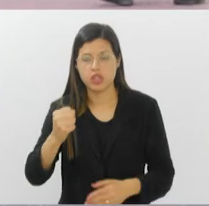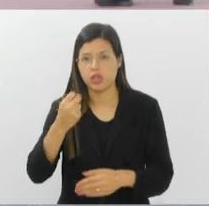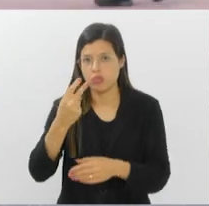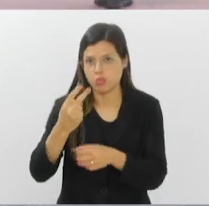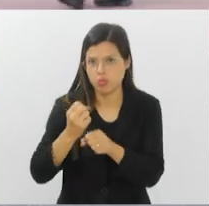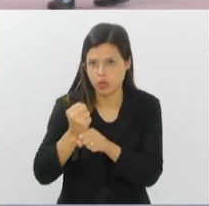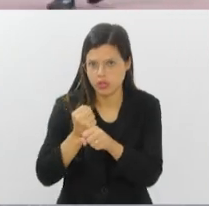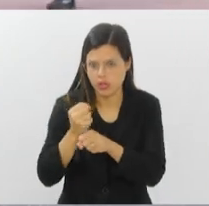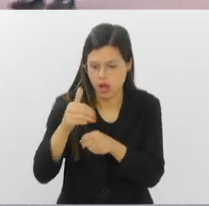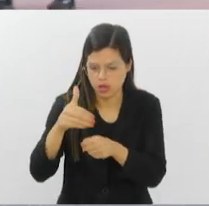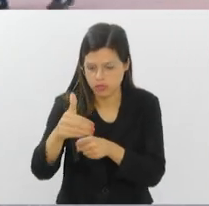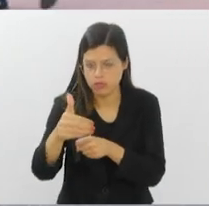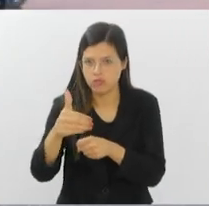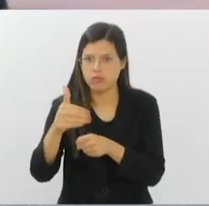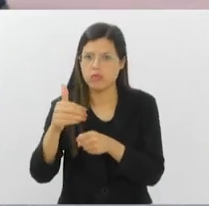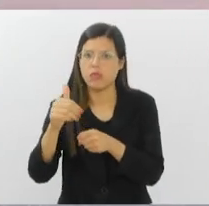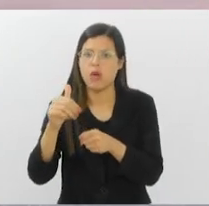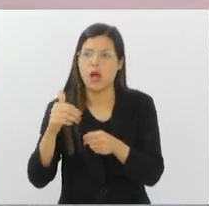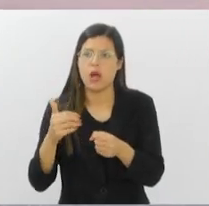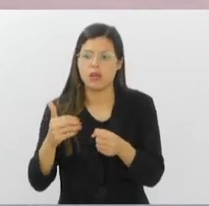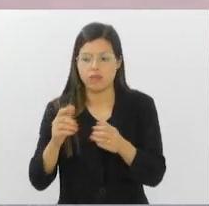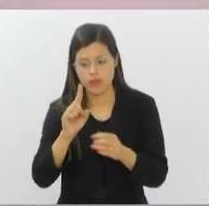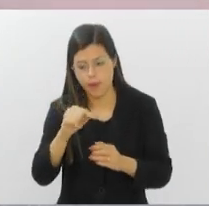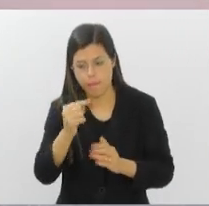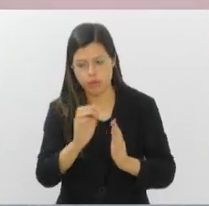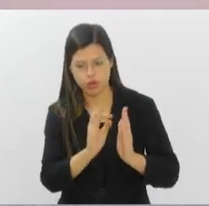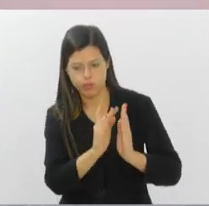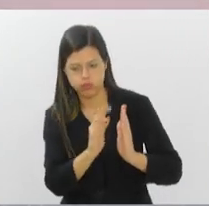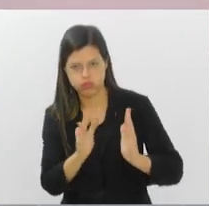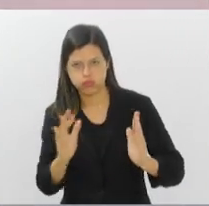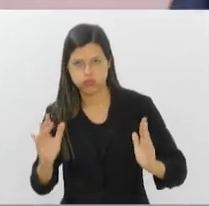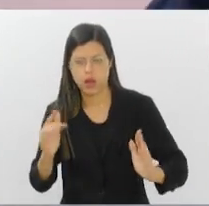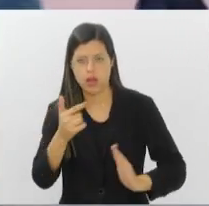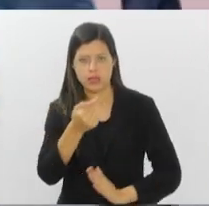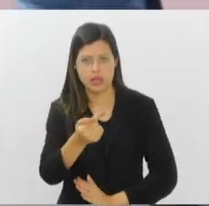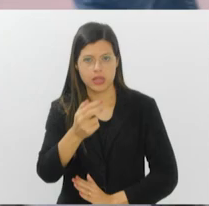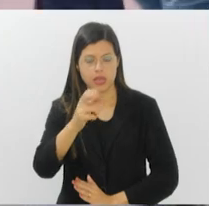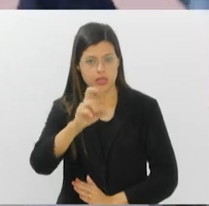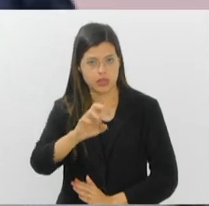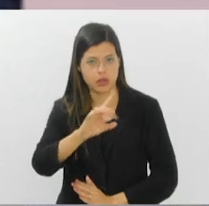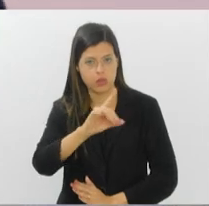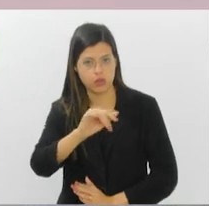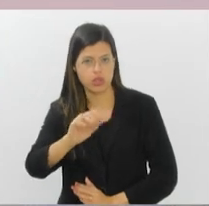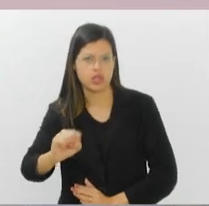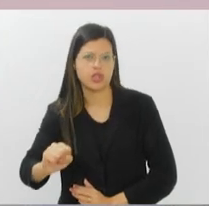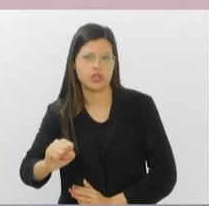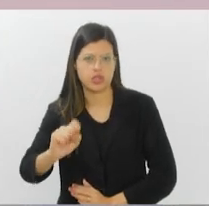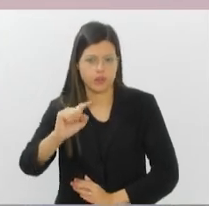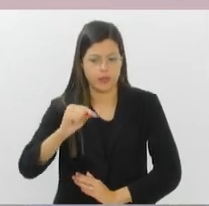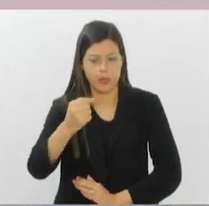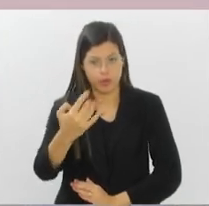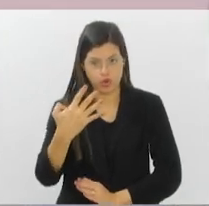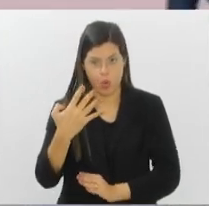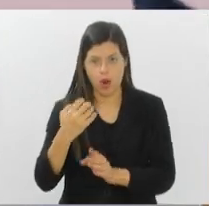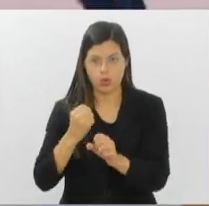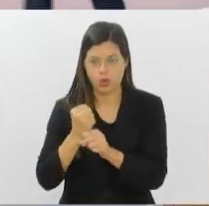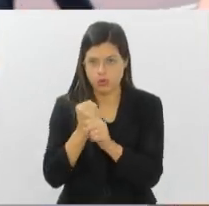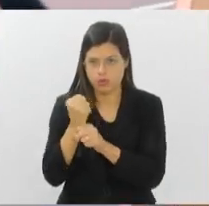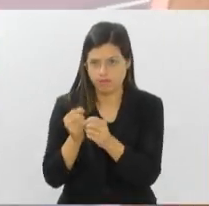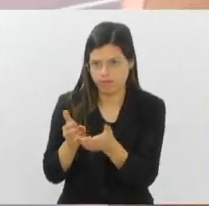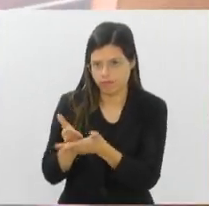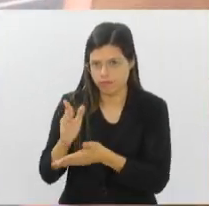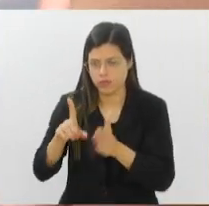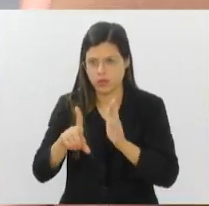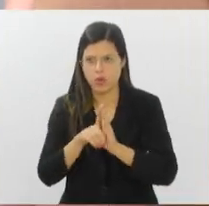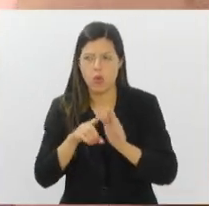podendo chegar até 75 dias após esses quatro anos dessa aprovação da lei. Nós vamos conversar essa manhã com a Fernanda Prado, que é